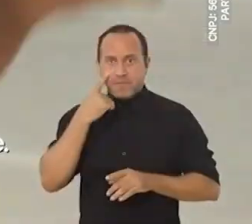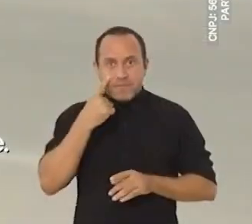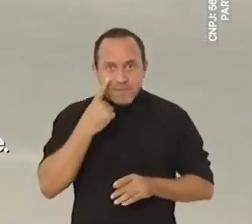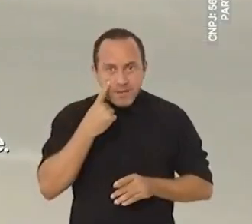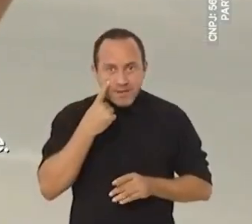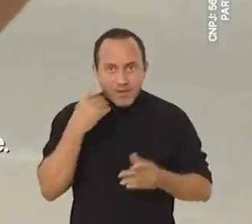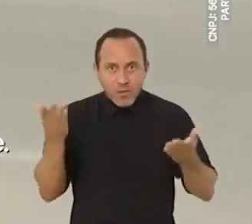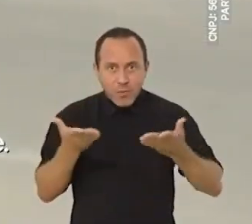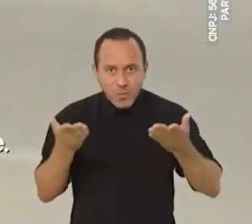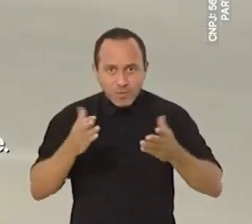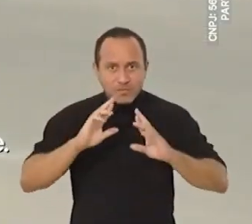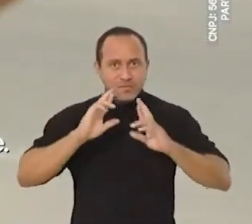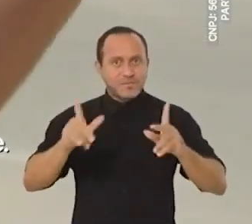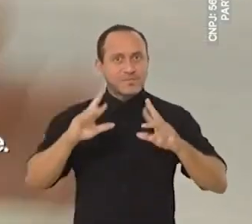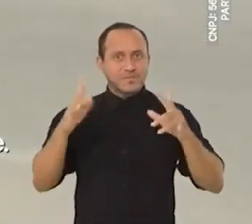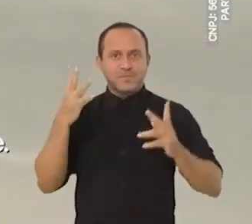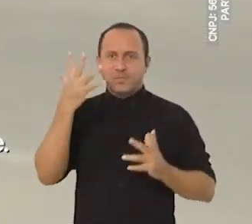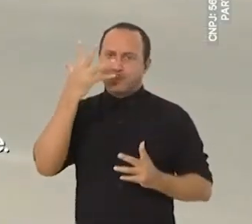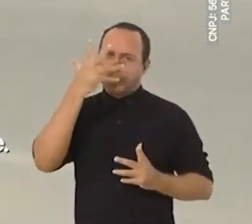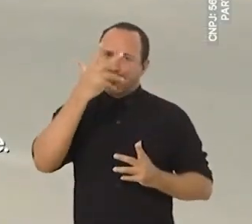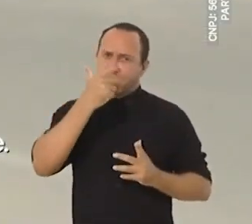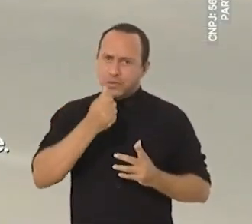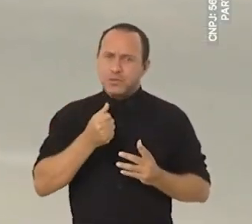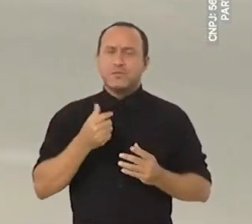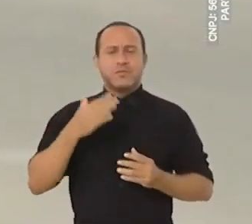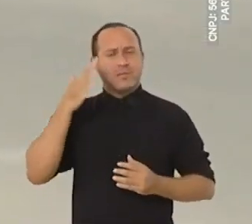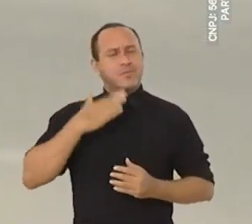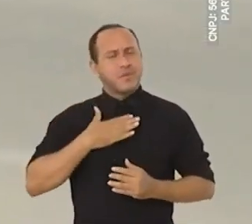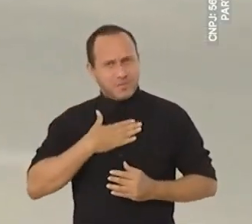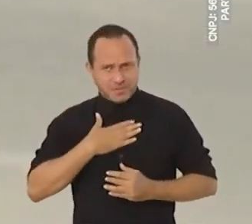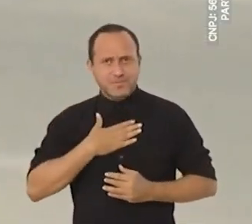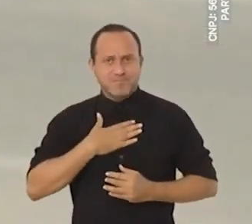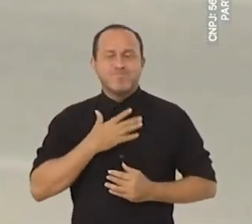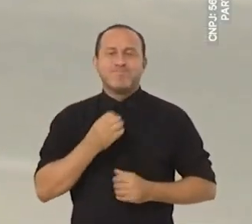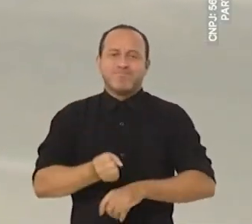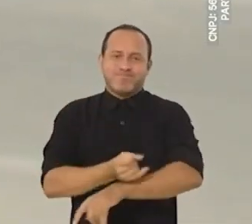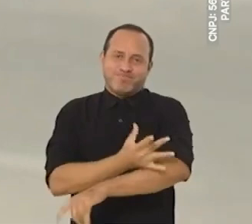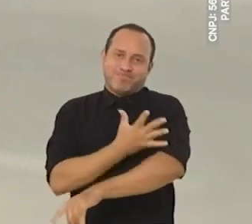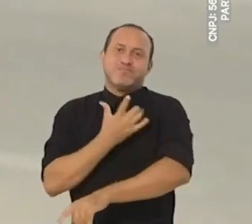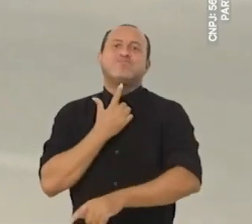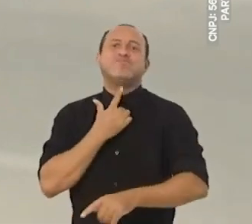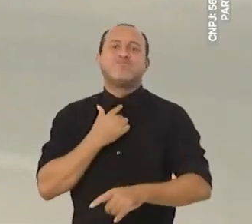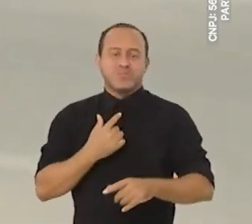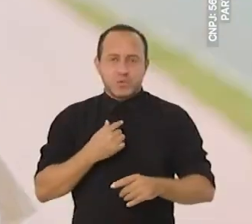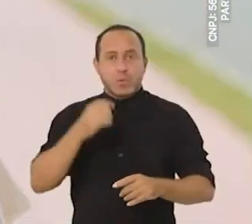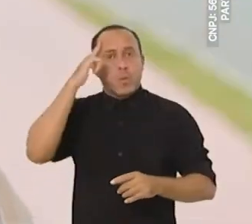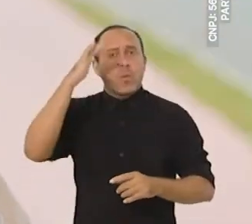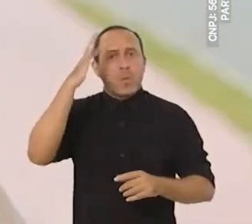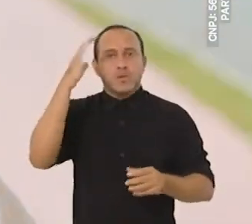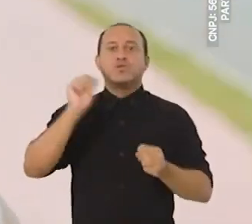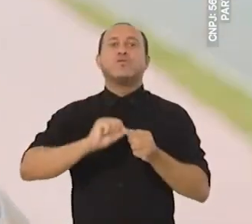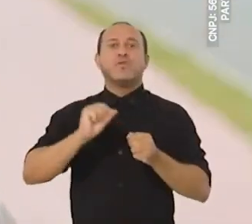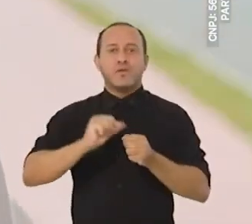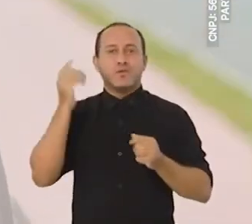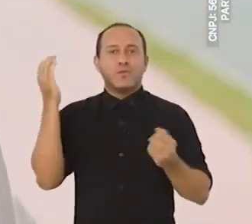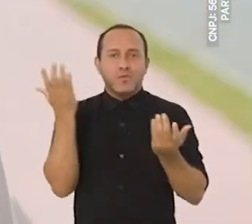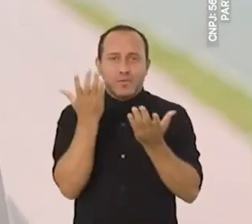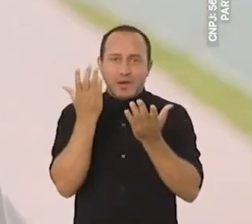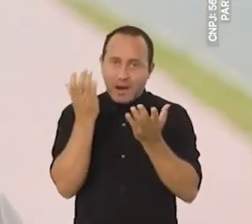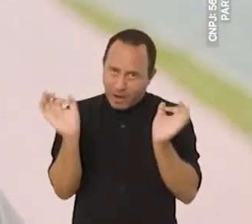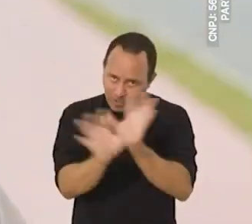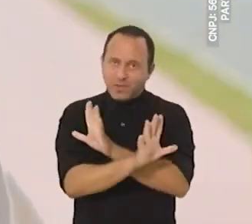Mangabeiras e hoje em dia, está um conjunto desse. Para mim é um orgulho muito grande. O meu sonho foi